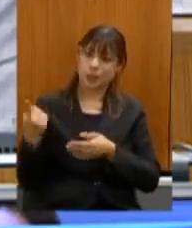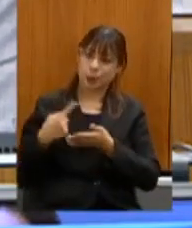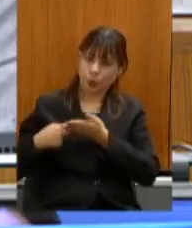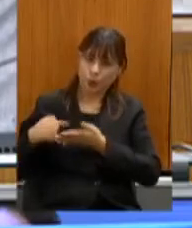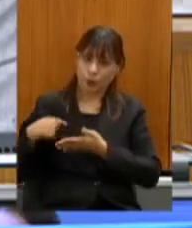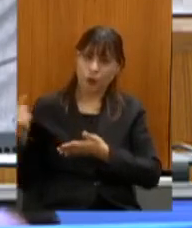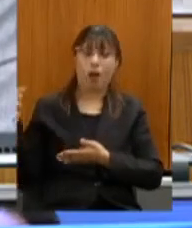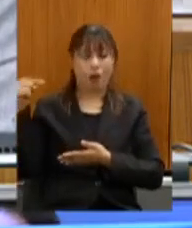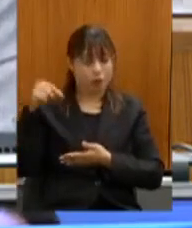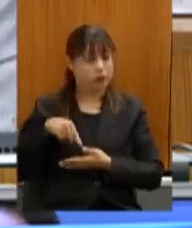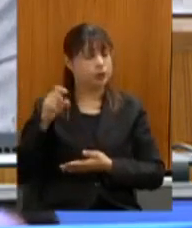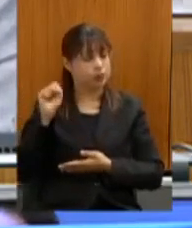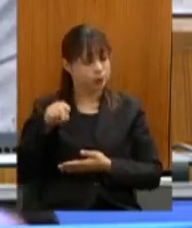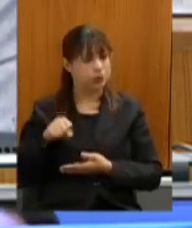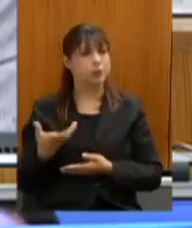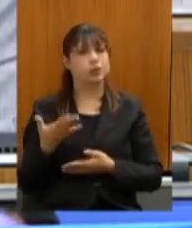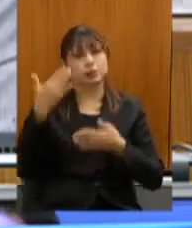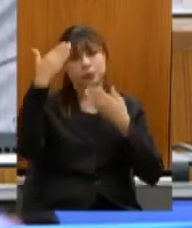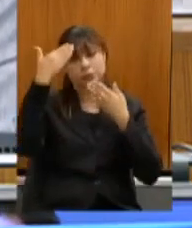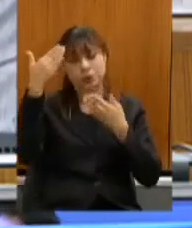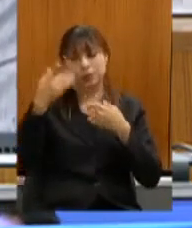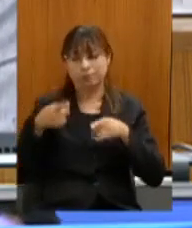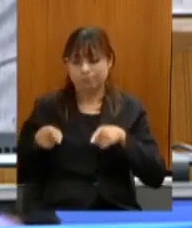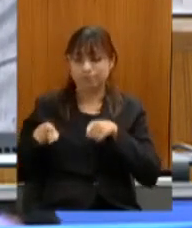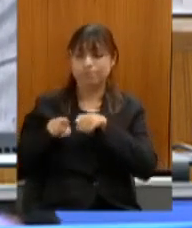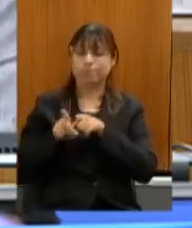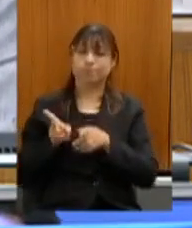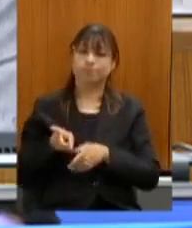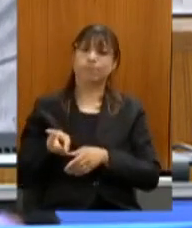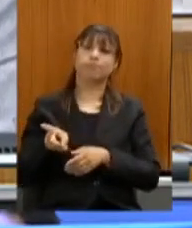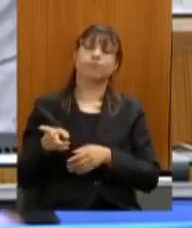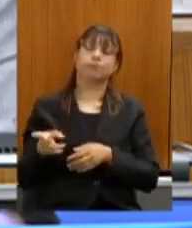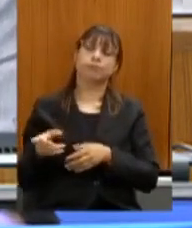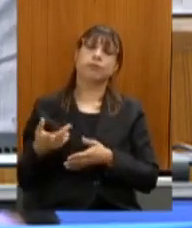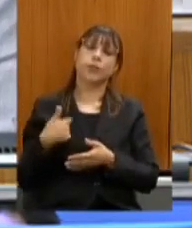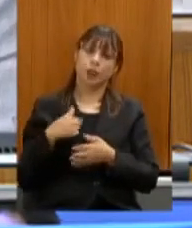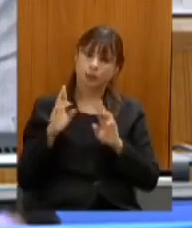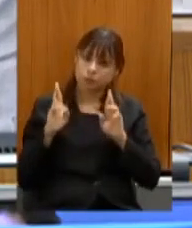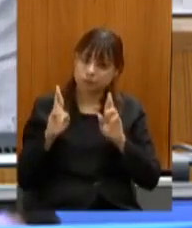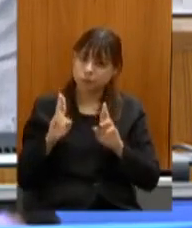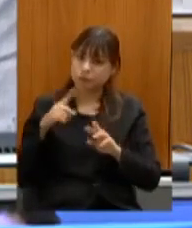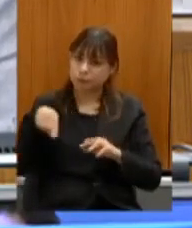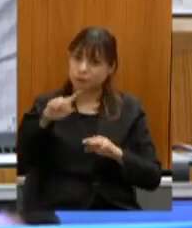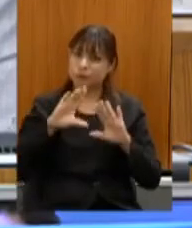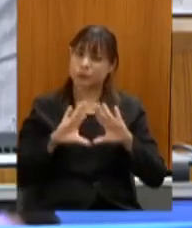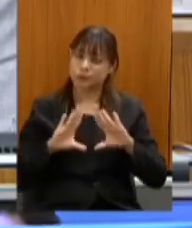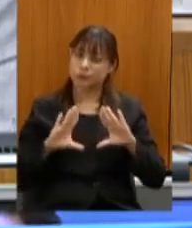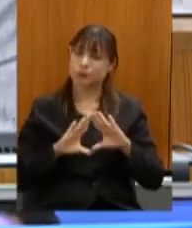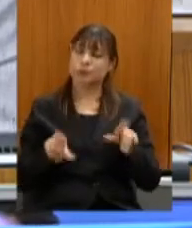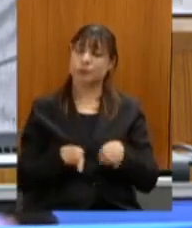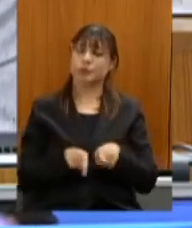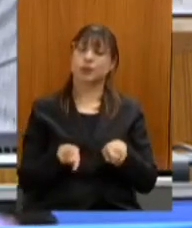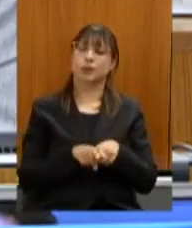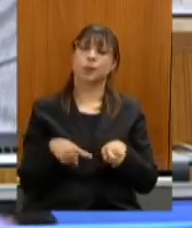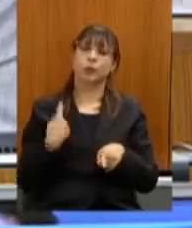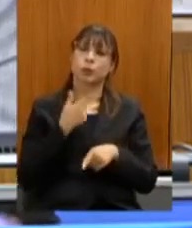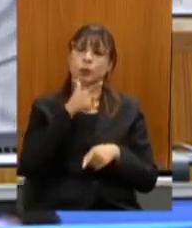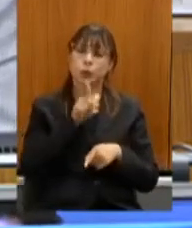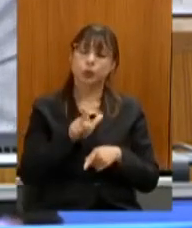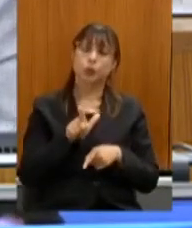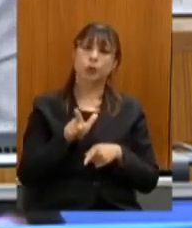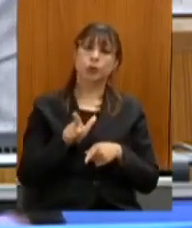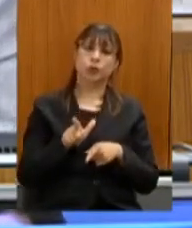disso muito obrigado pela parceria e conto também com vocês com essa casa para que a gente possa ir